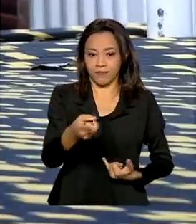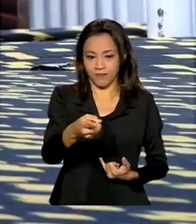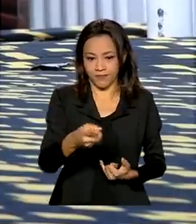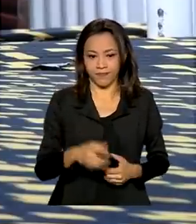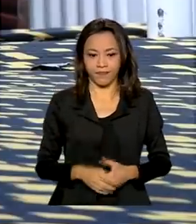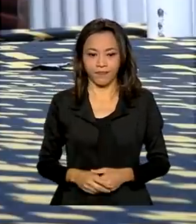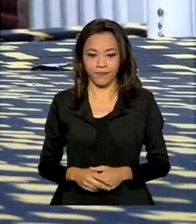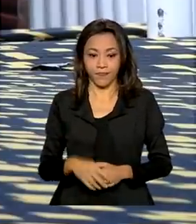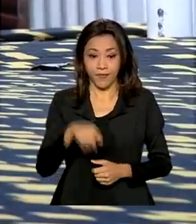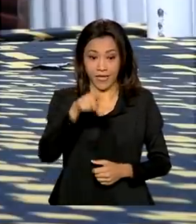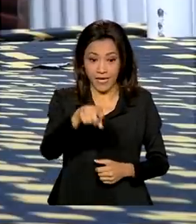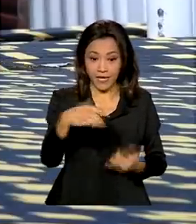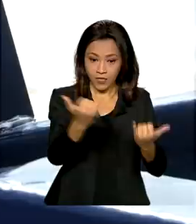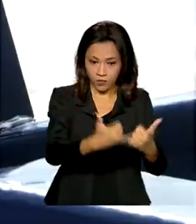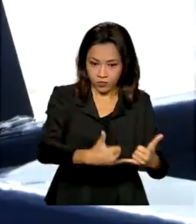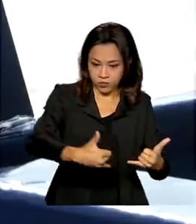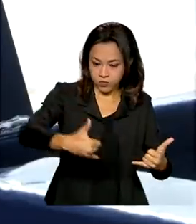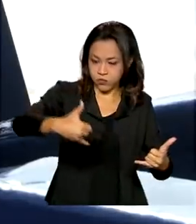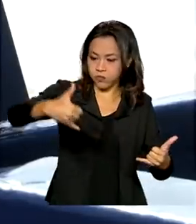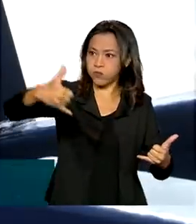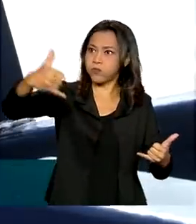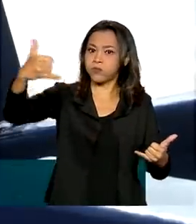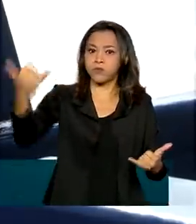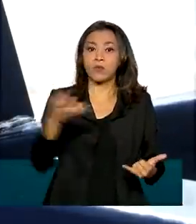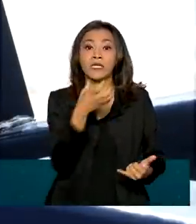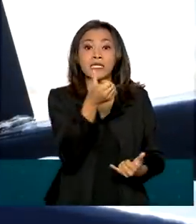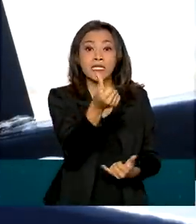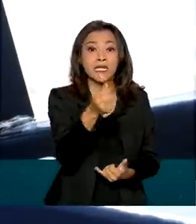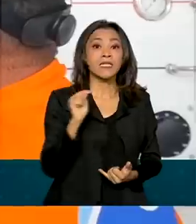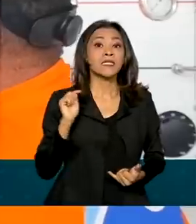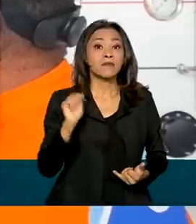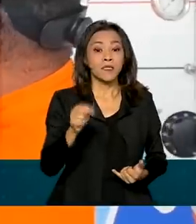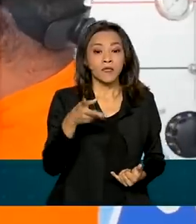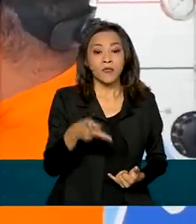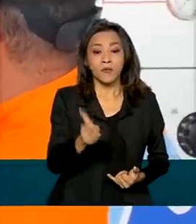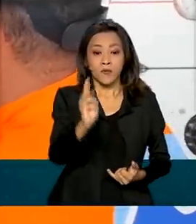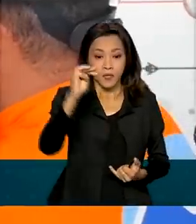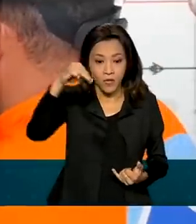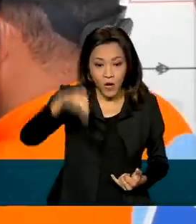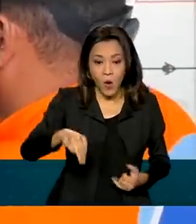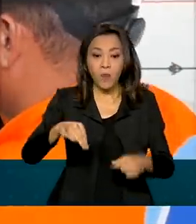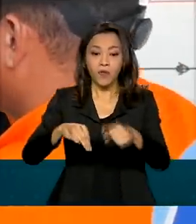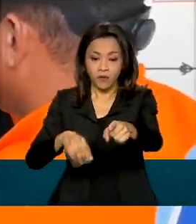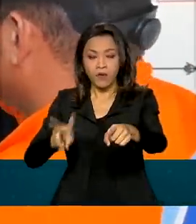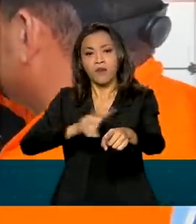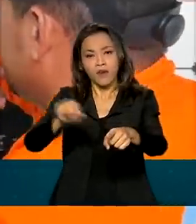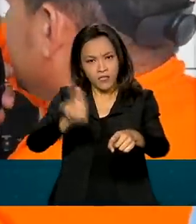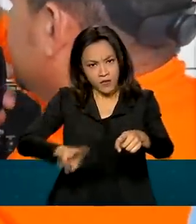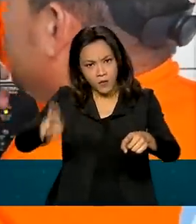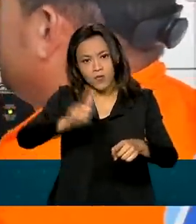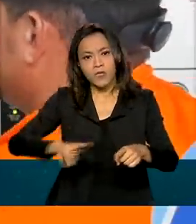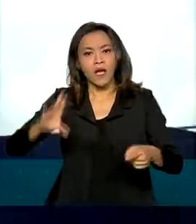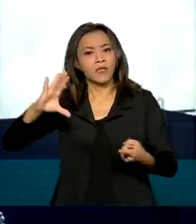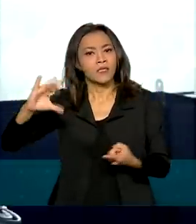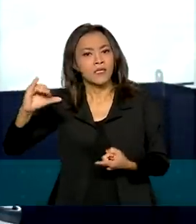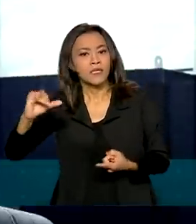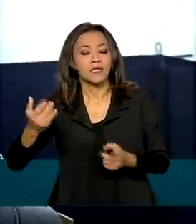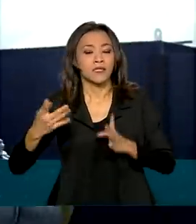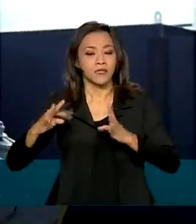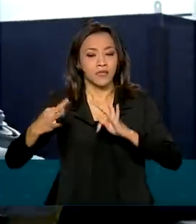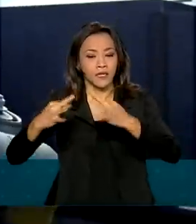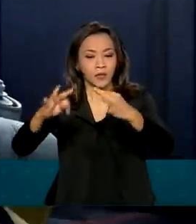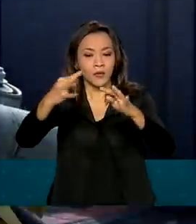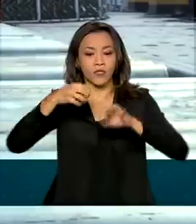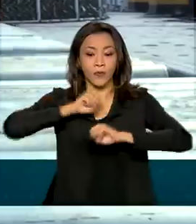O cabo submarino tem 6 mil quilômetros de extensão e será utilizado para aplicações em ciência, tecnologia e